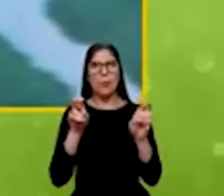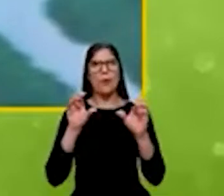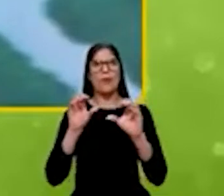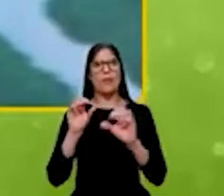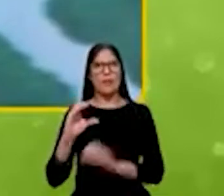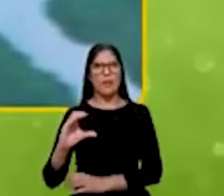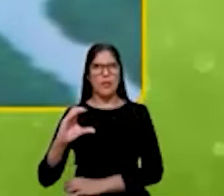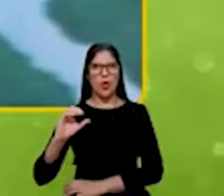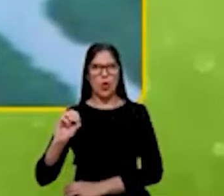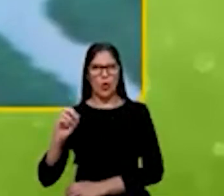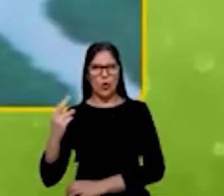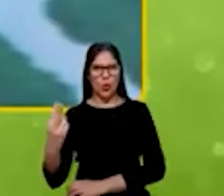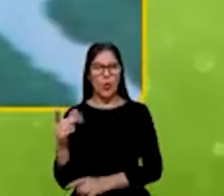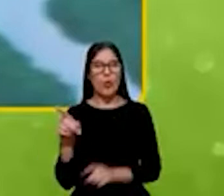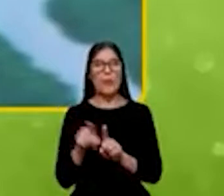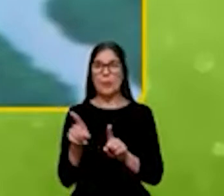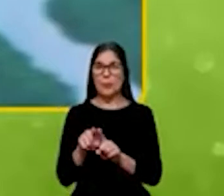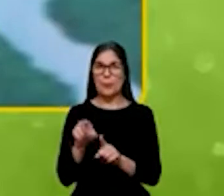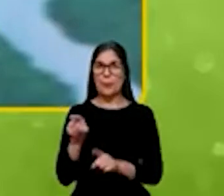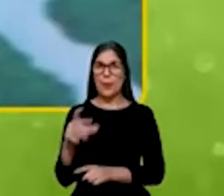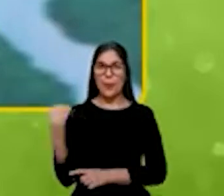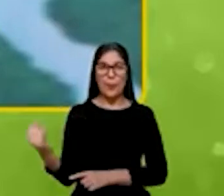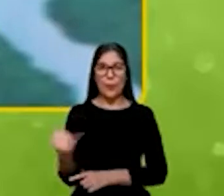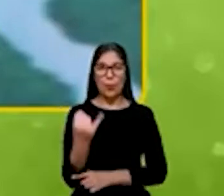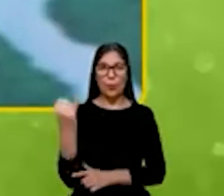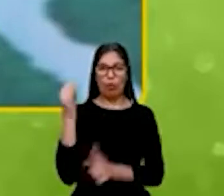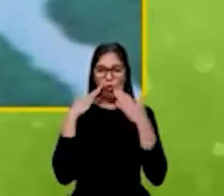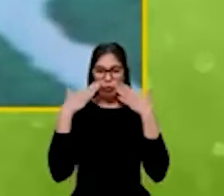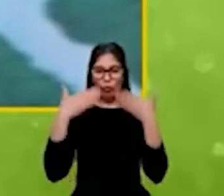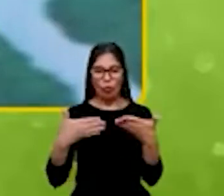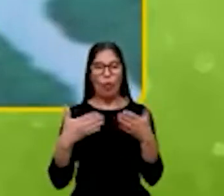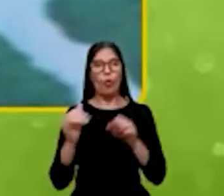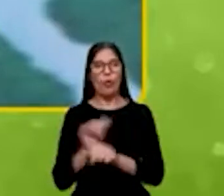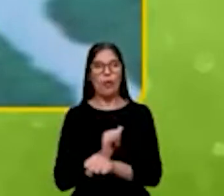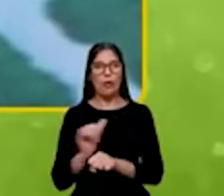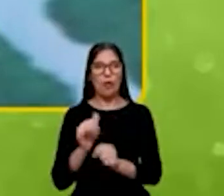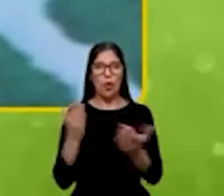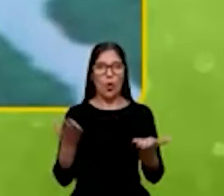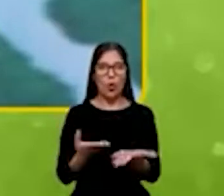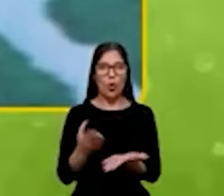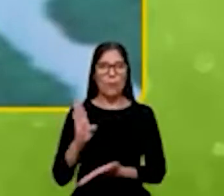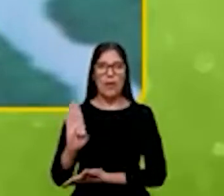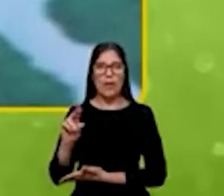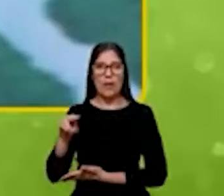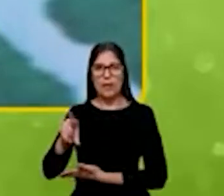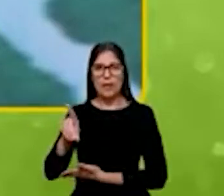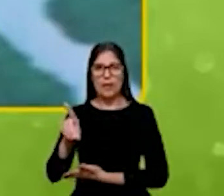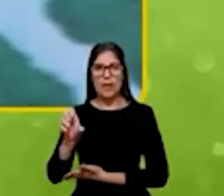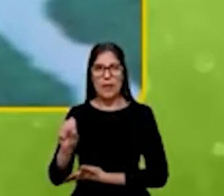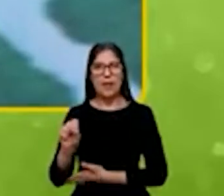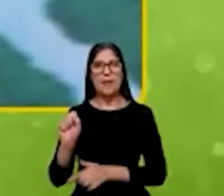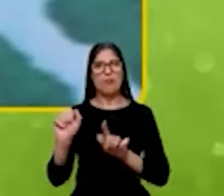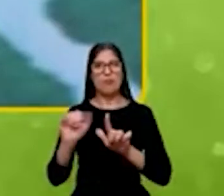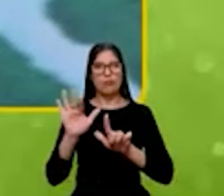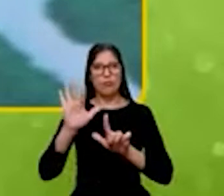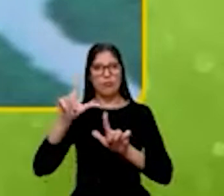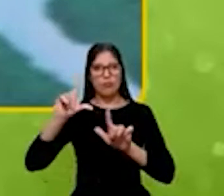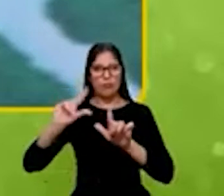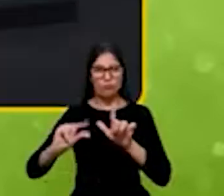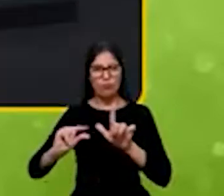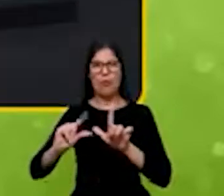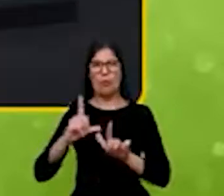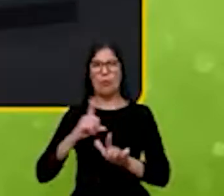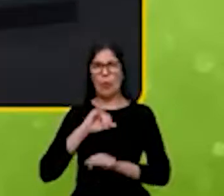é um elemento central da estratégia do BNDES hoje, a descarbonização da economia. A gente vai ter a oportunidade de falar aqui,